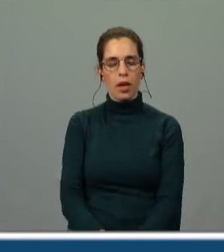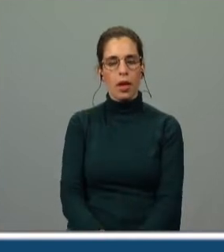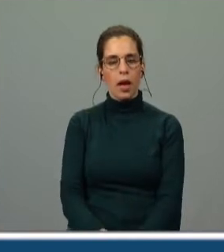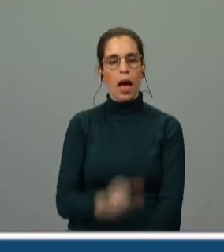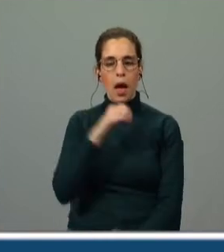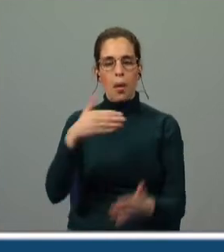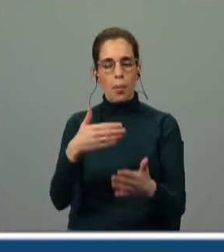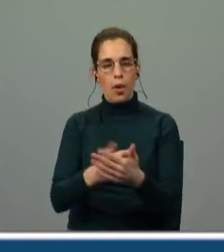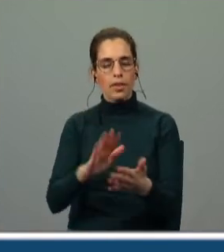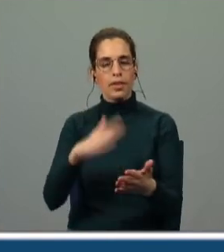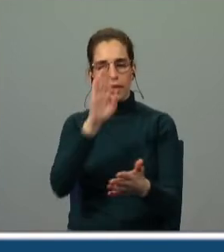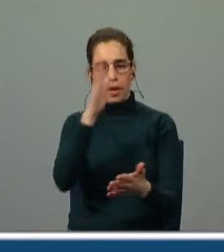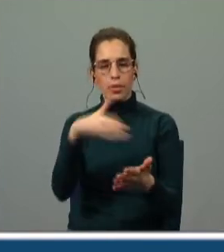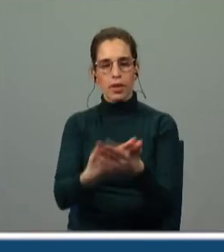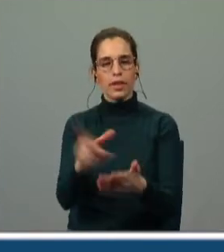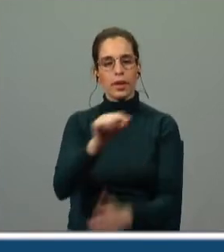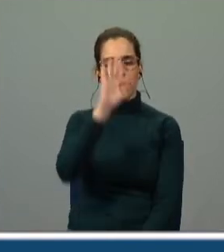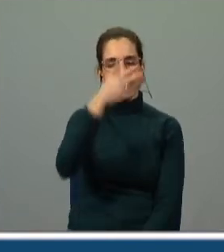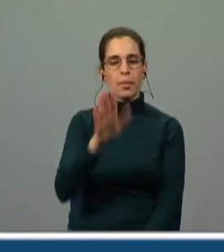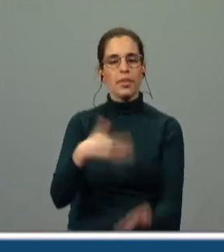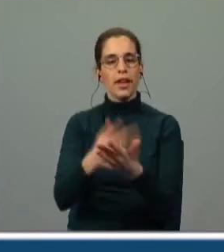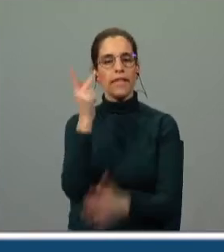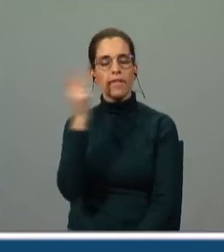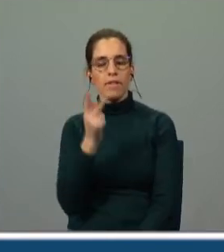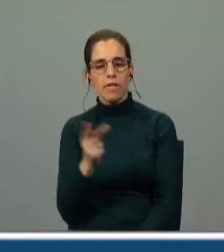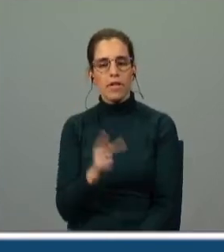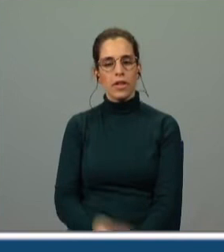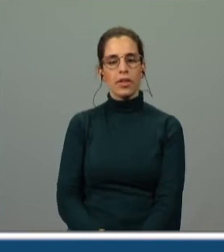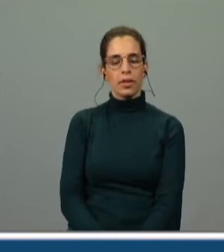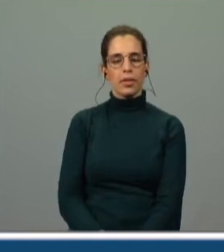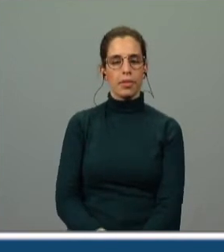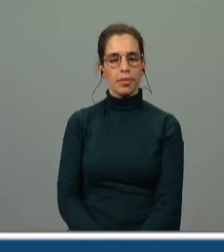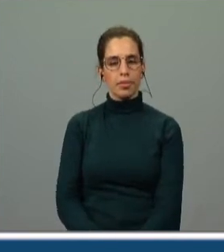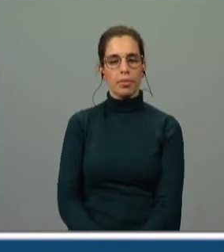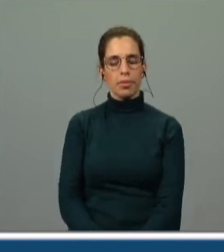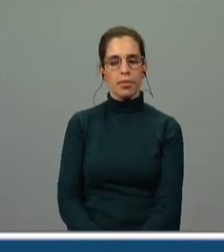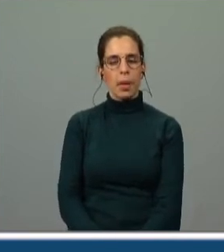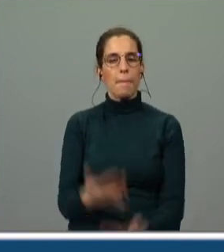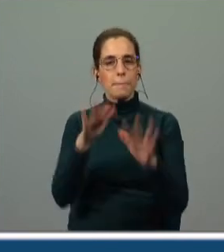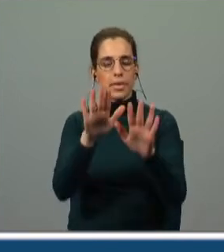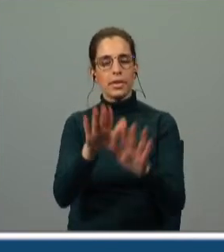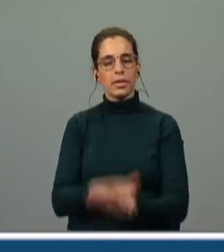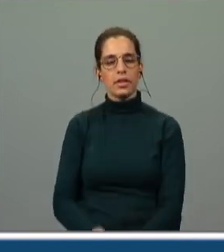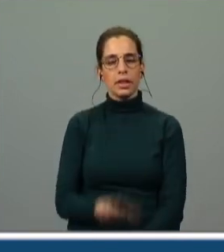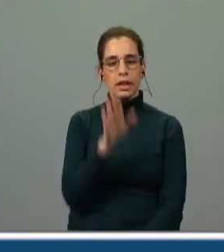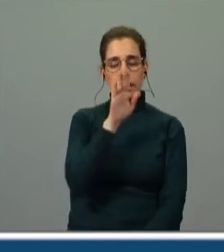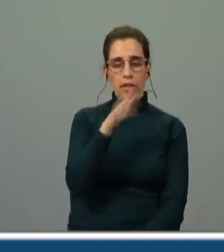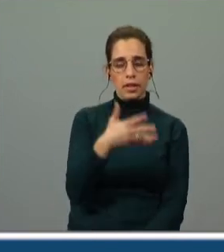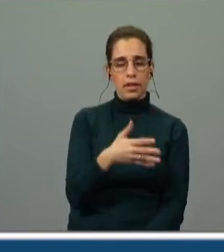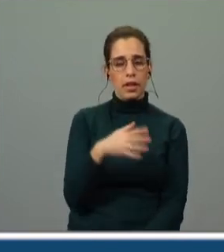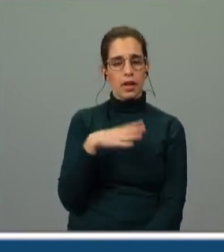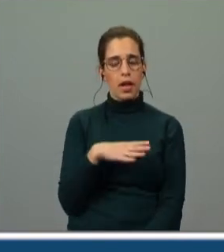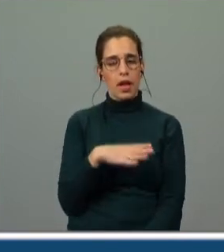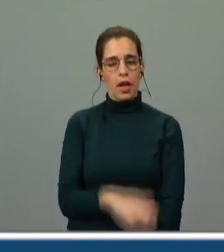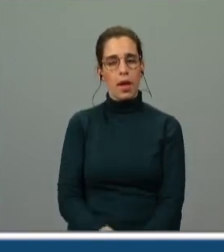dar com fogo e ferro sabe também dar vida com clamência a quem para perdê-la não fez erro. Mas se tu assim mereces esta inocência